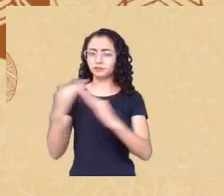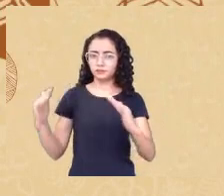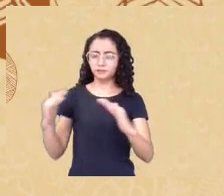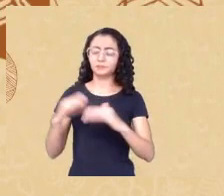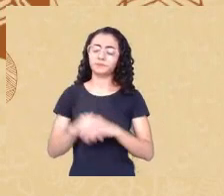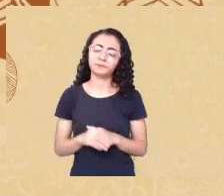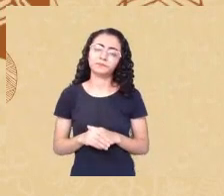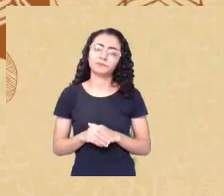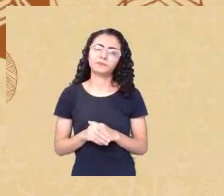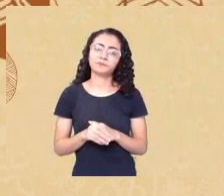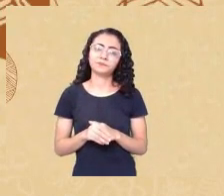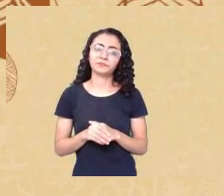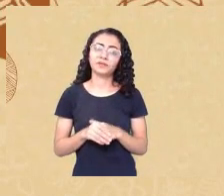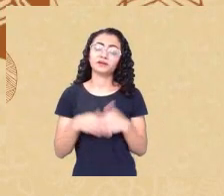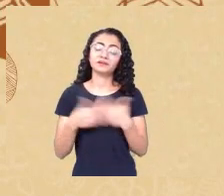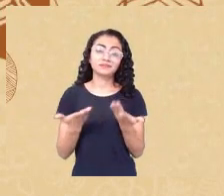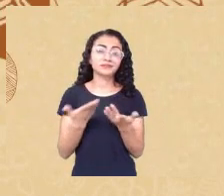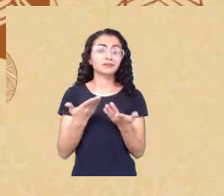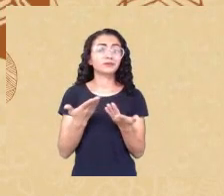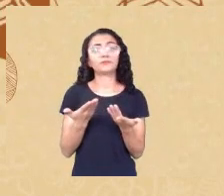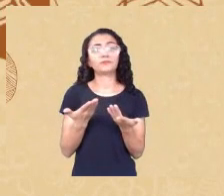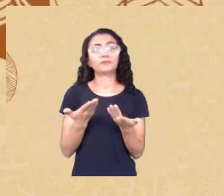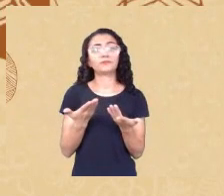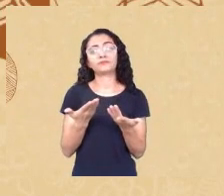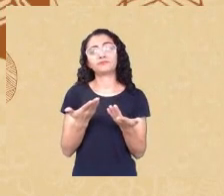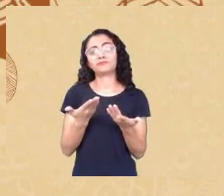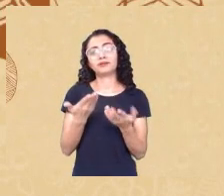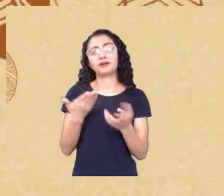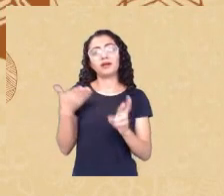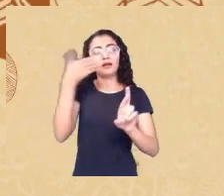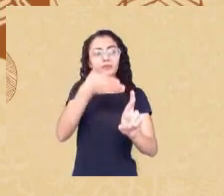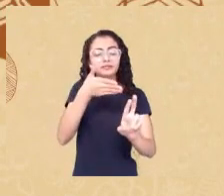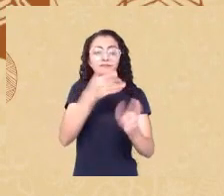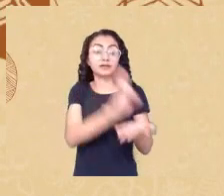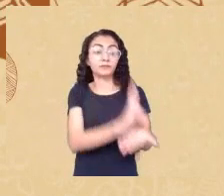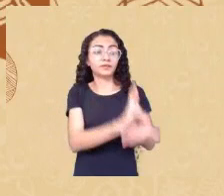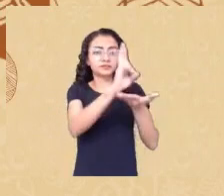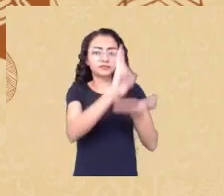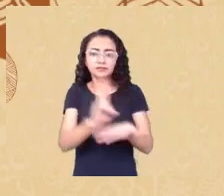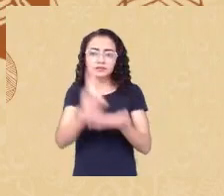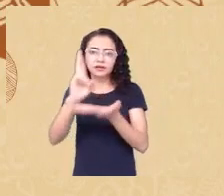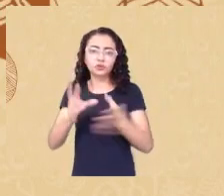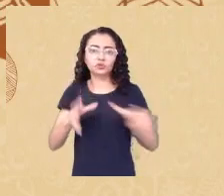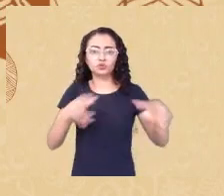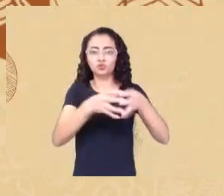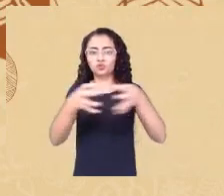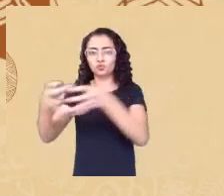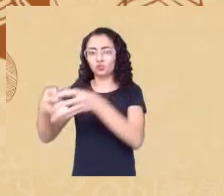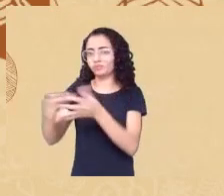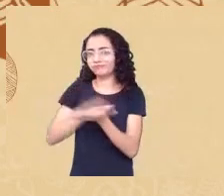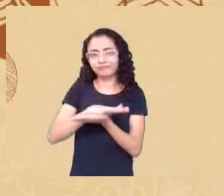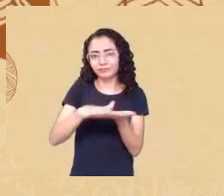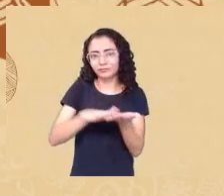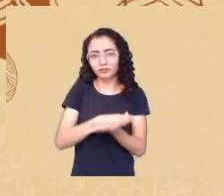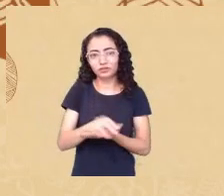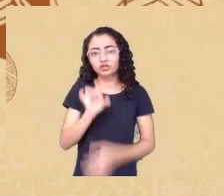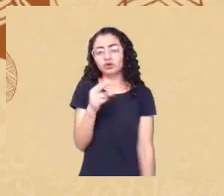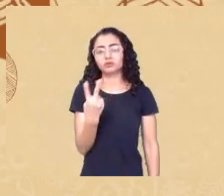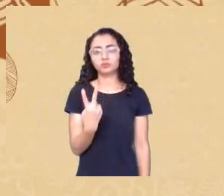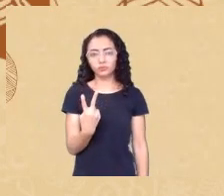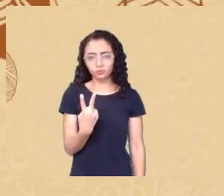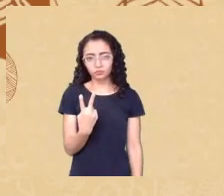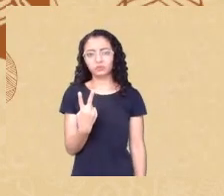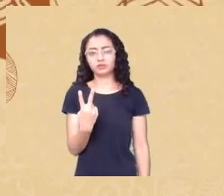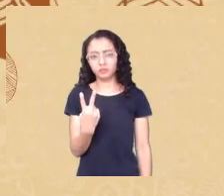claro que isso não tinha de representatividade quase nada dentro desse grupo havia apenas duas crianças afro